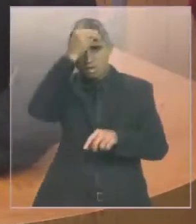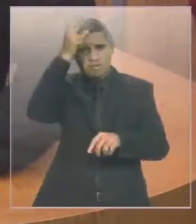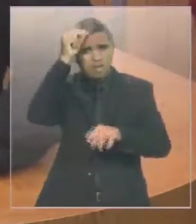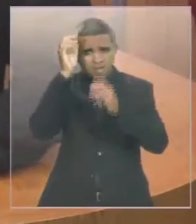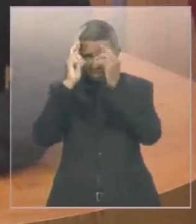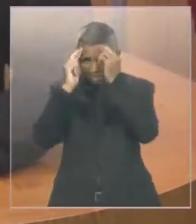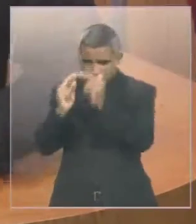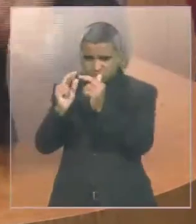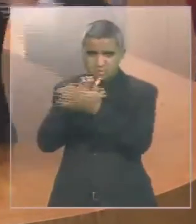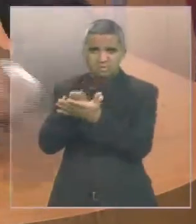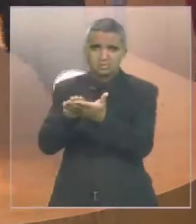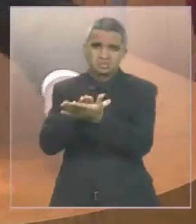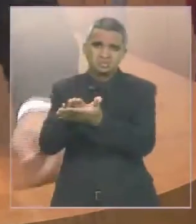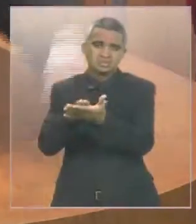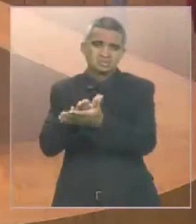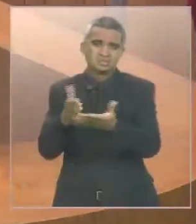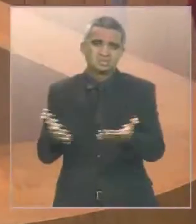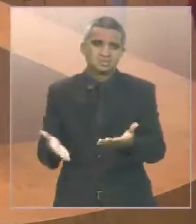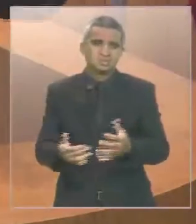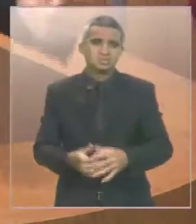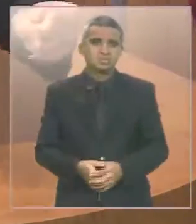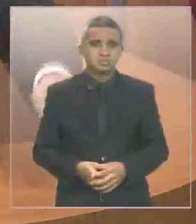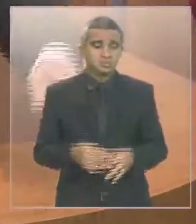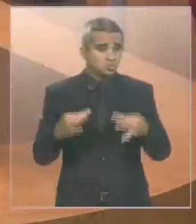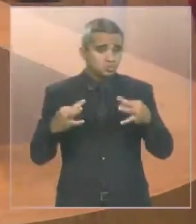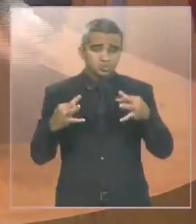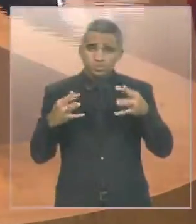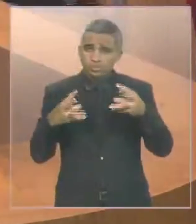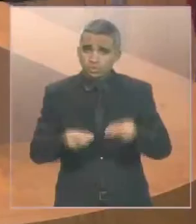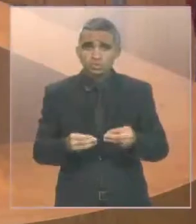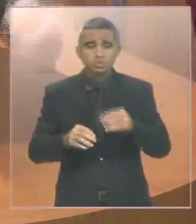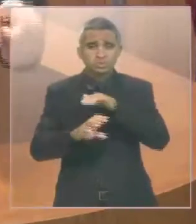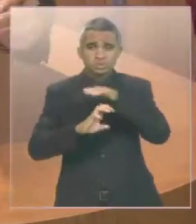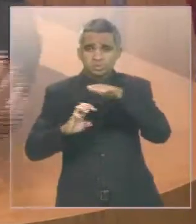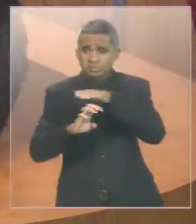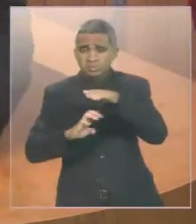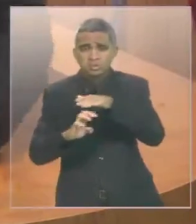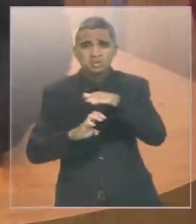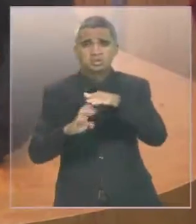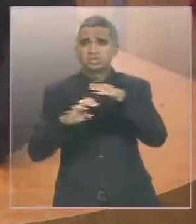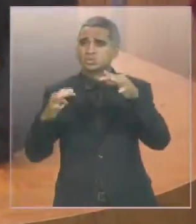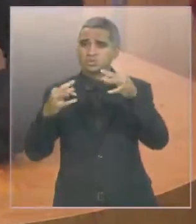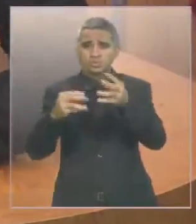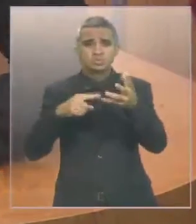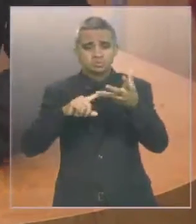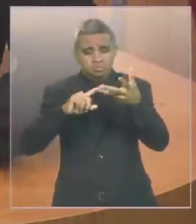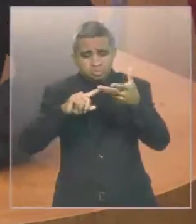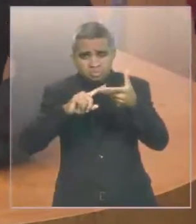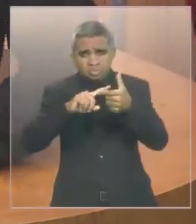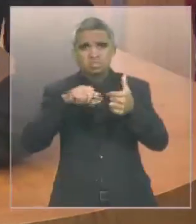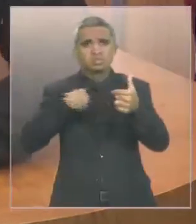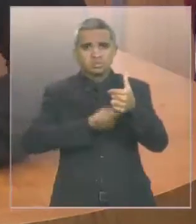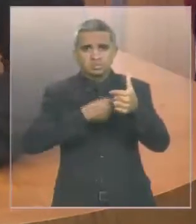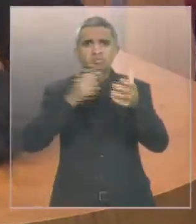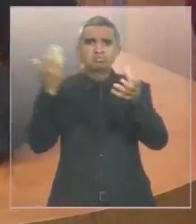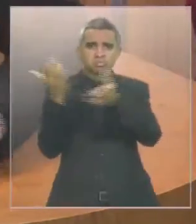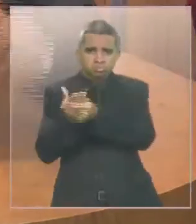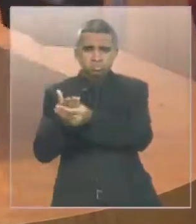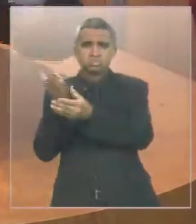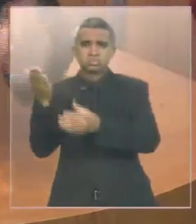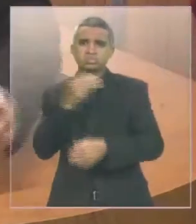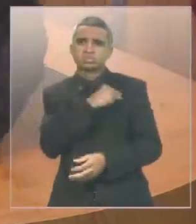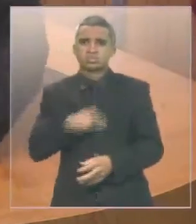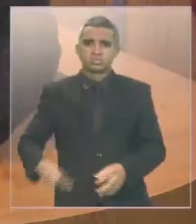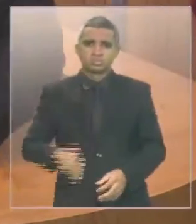e nós levaremos todos os casos inclusive dessas empresas dos senhores do senhor prefeito dos parentes do prefeito ao ministério público